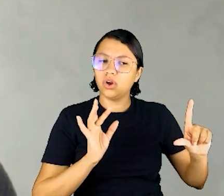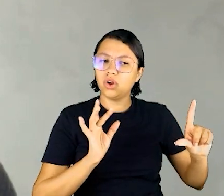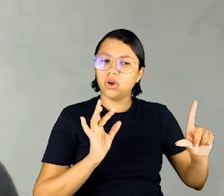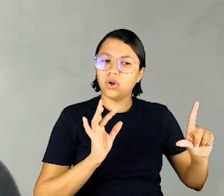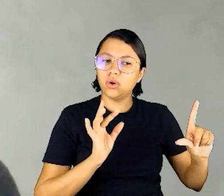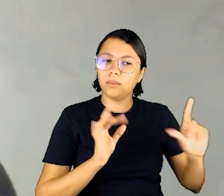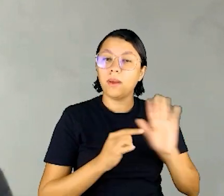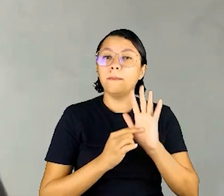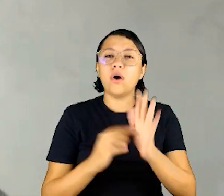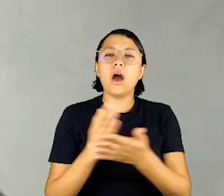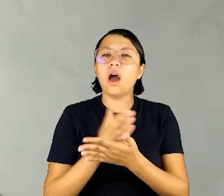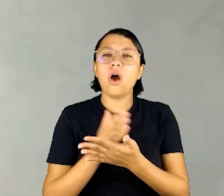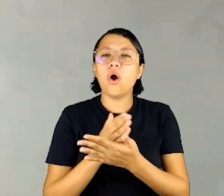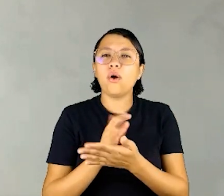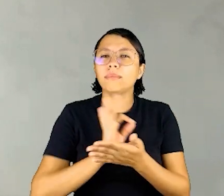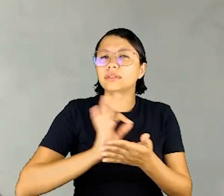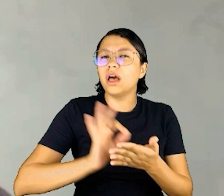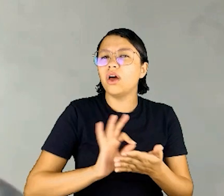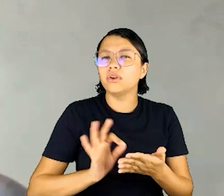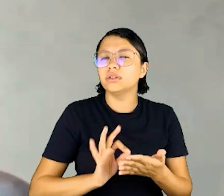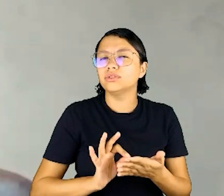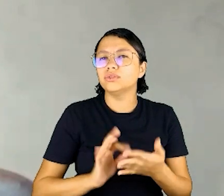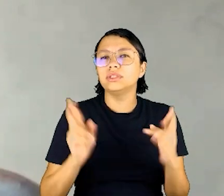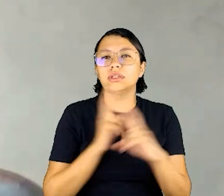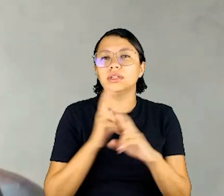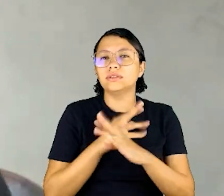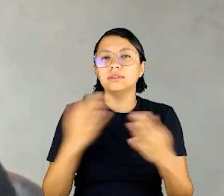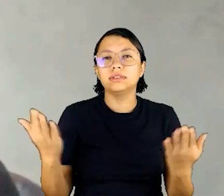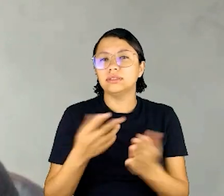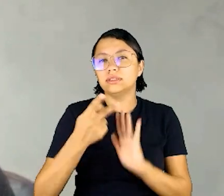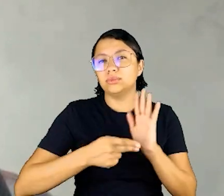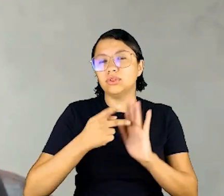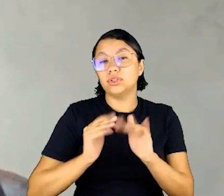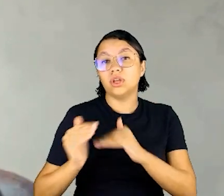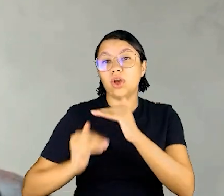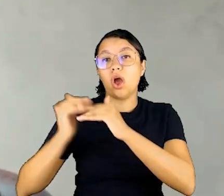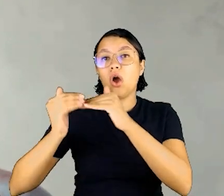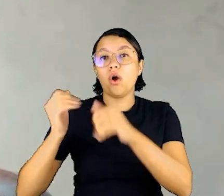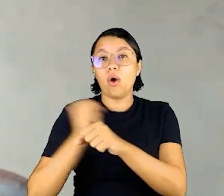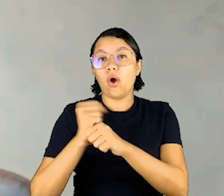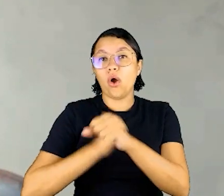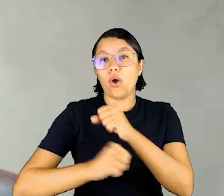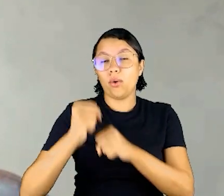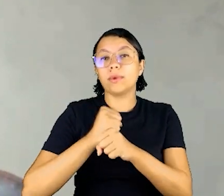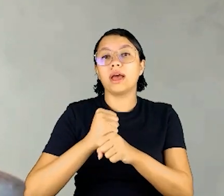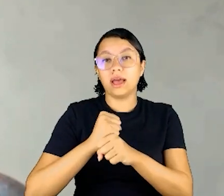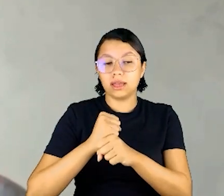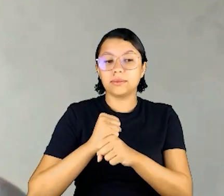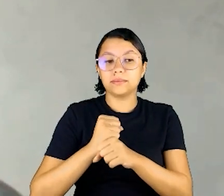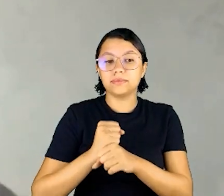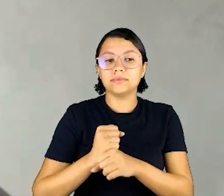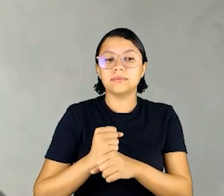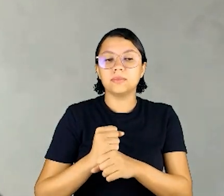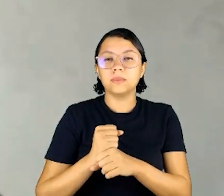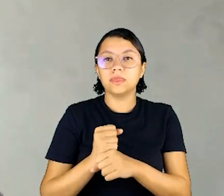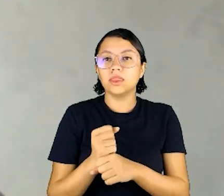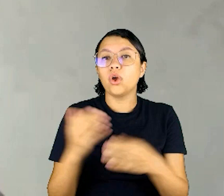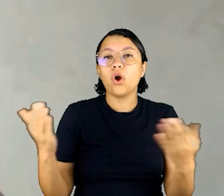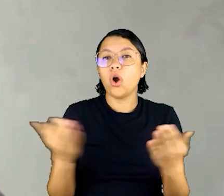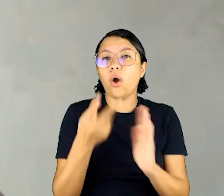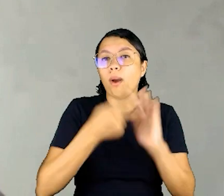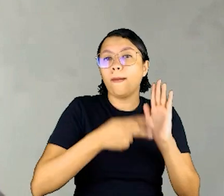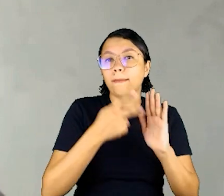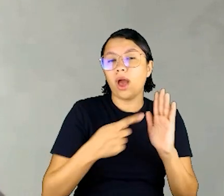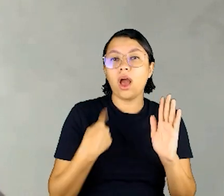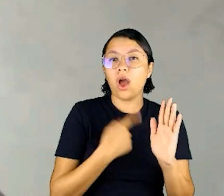só para trazer umas, nós trouxemos algumas breves anotações a respeito desse projeto que foi desenvolvido ano passado, e através